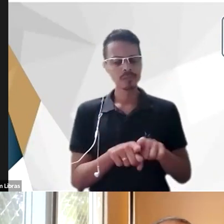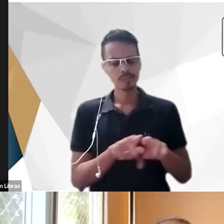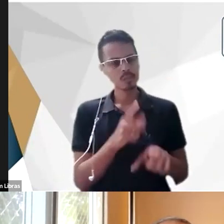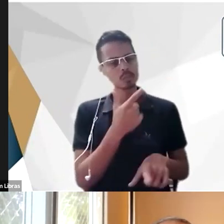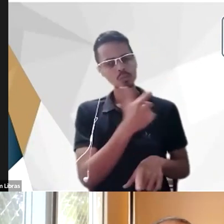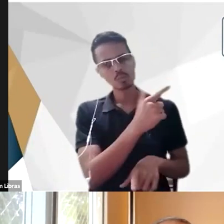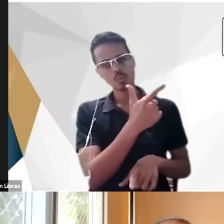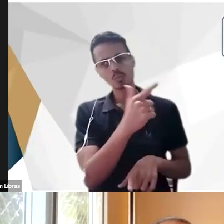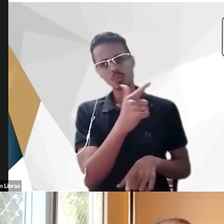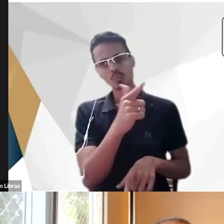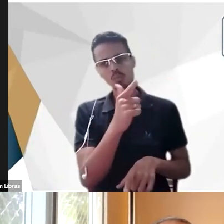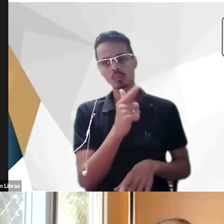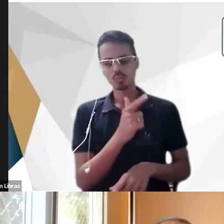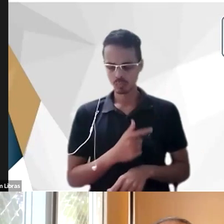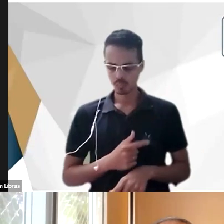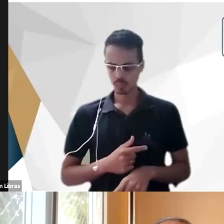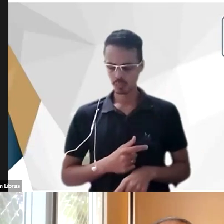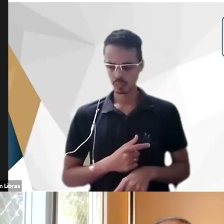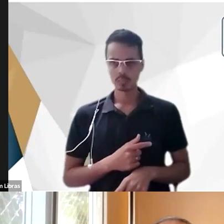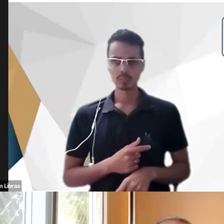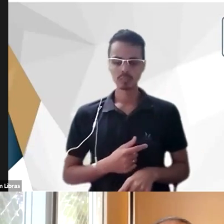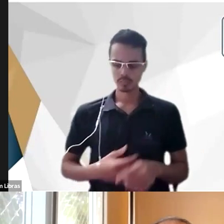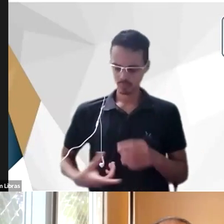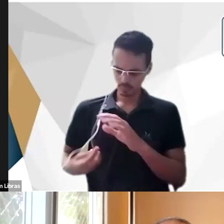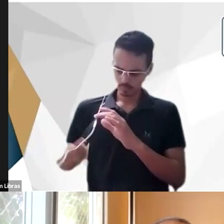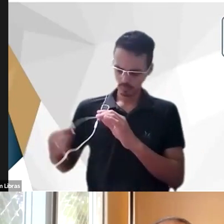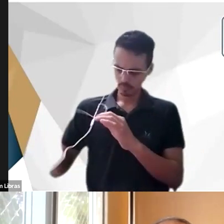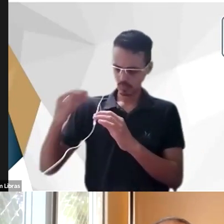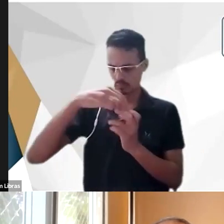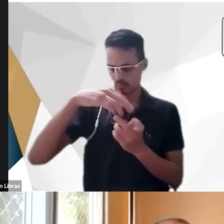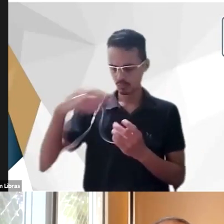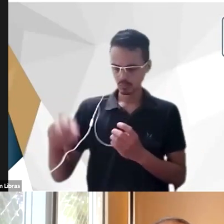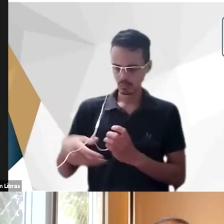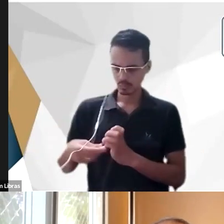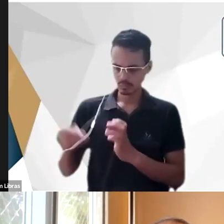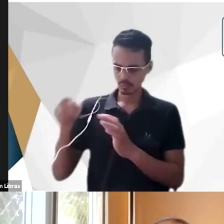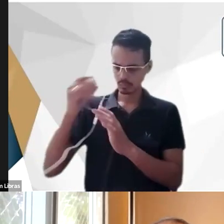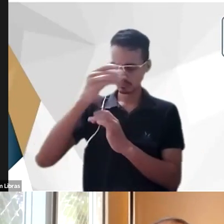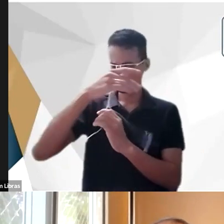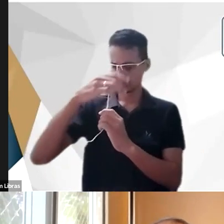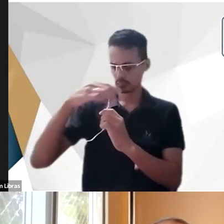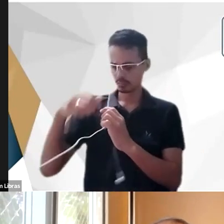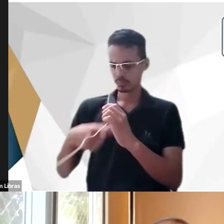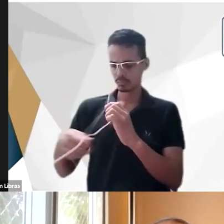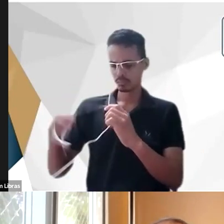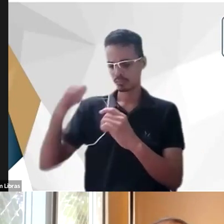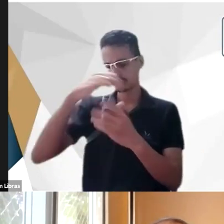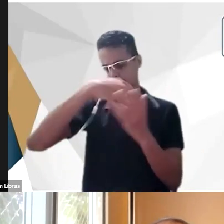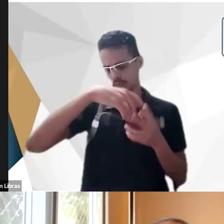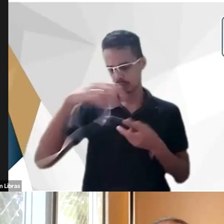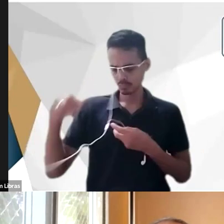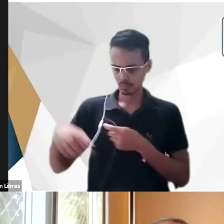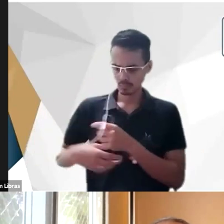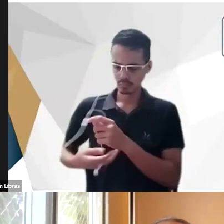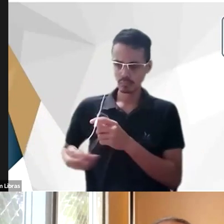vai ser um defeito do Nina Rodrigues na medicina na Bahia então havia esse pensamento na